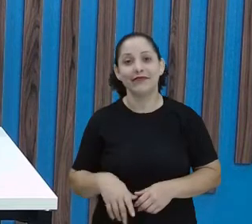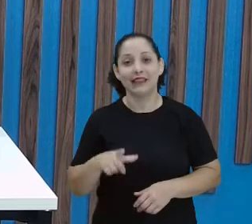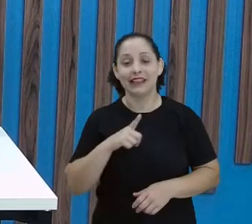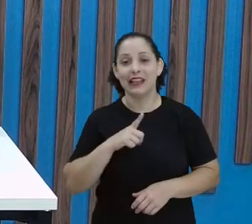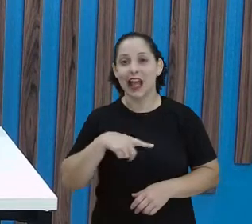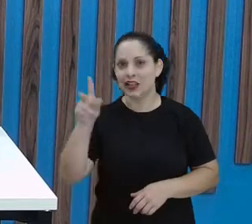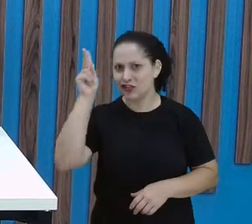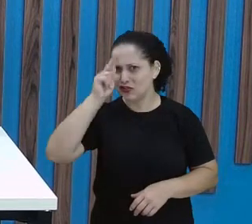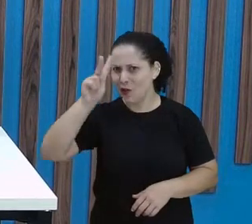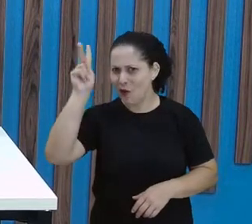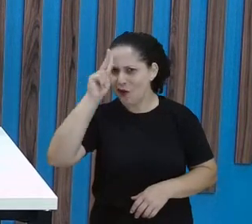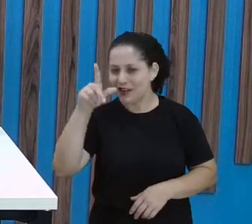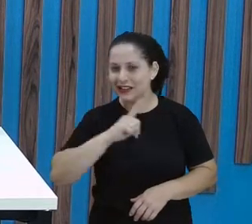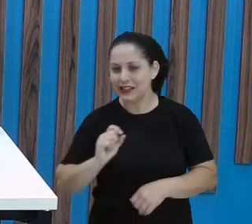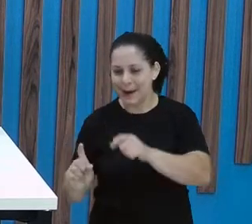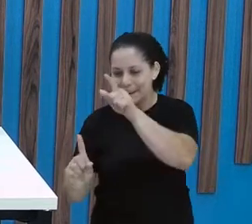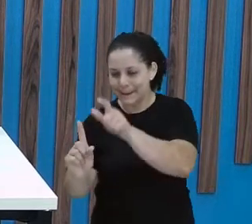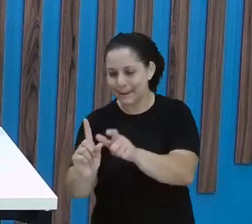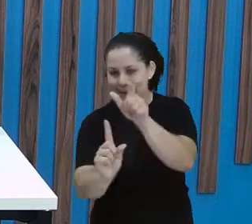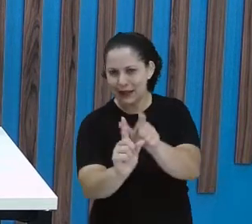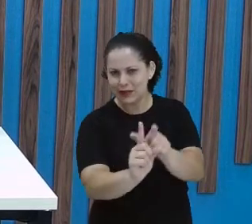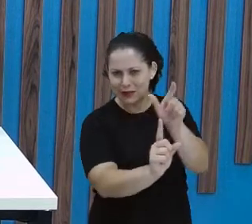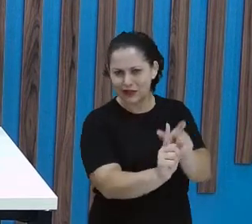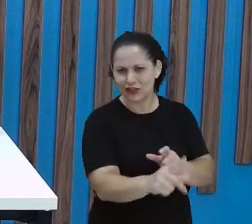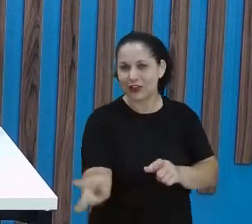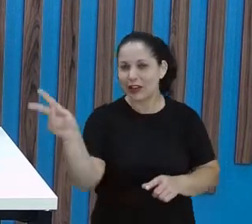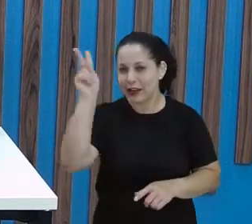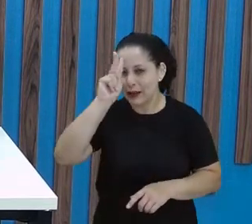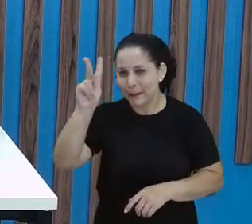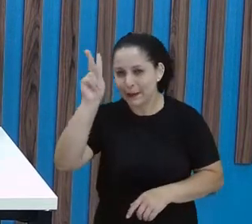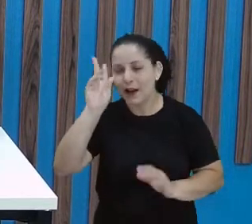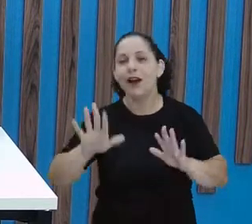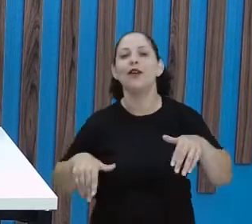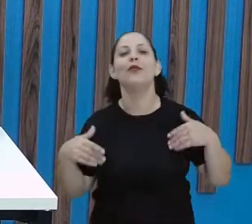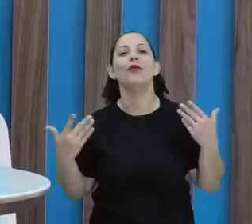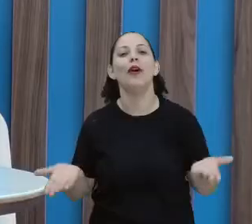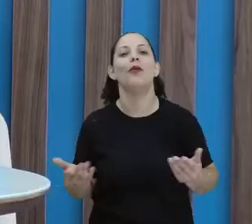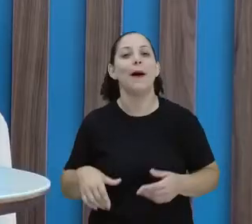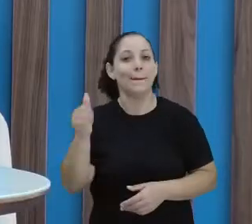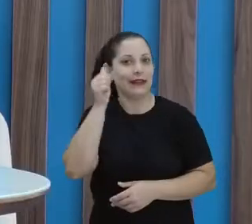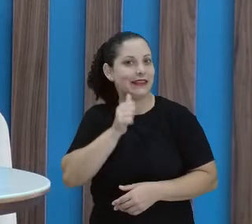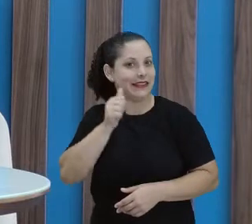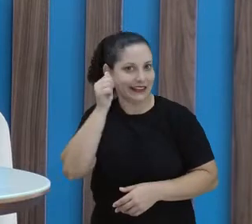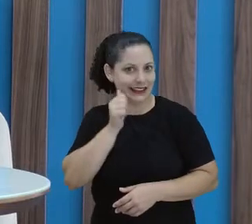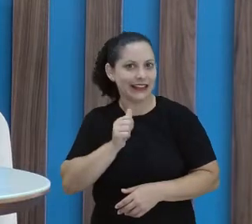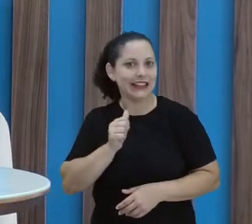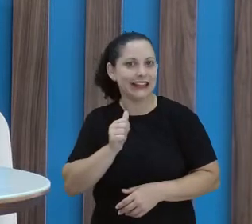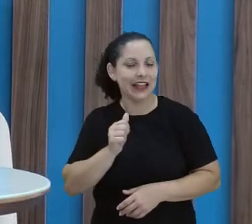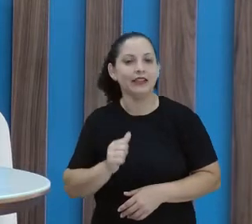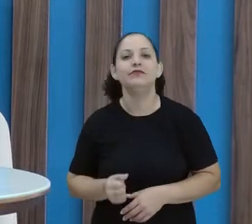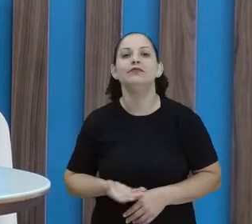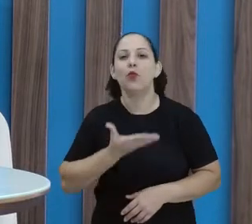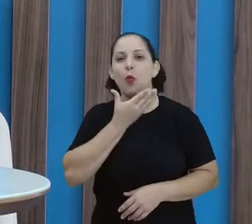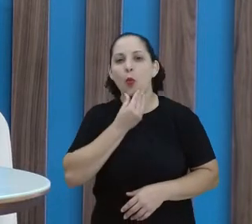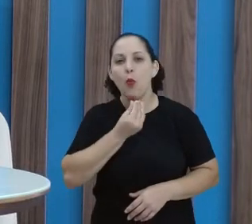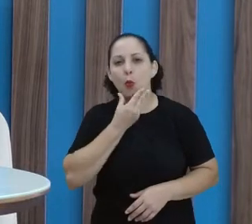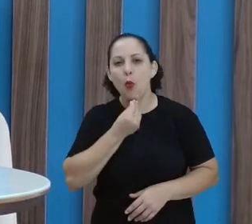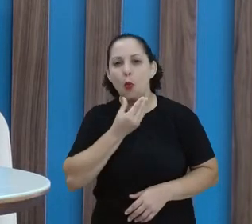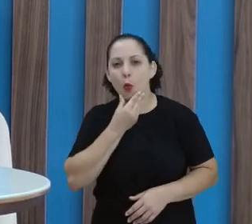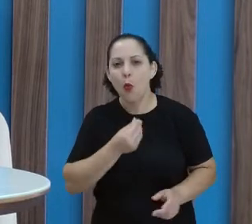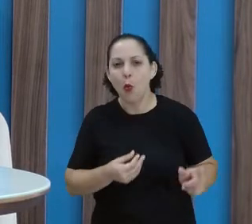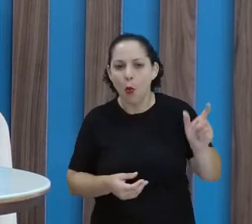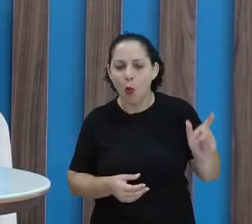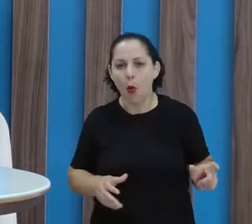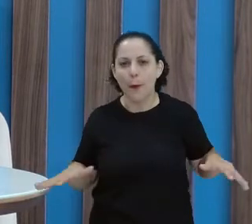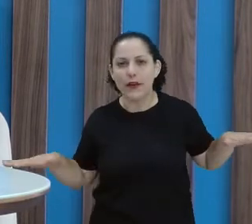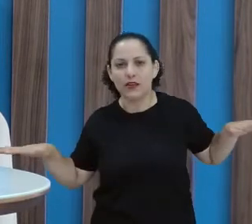início da história tem alguns personagens. Lembra quais são os personagens? Dorothy. Dorothy. O espantalho. O